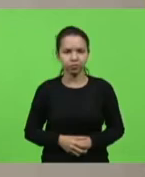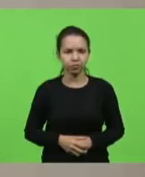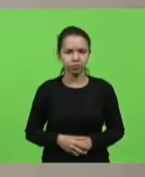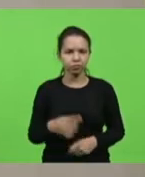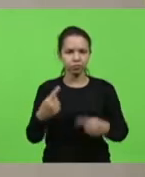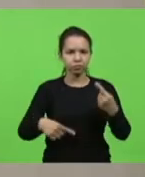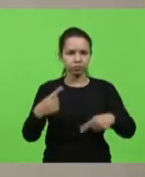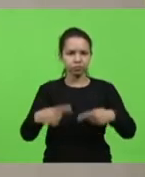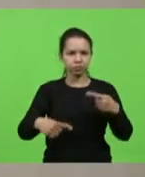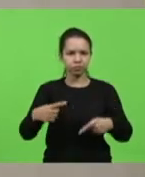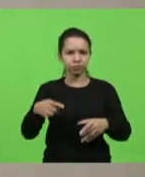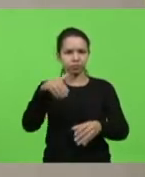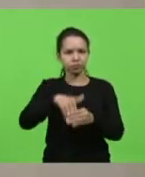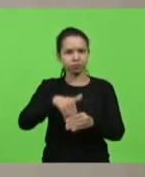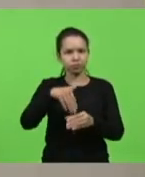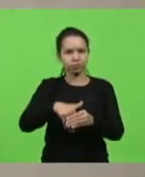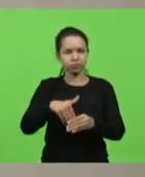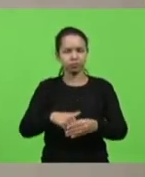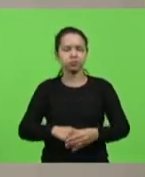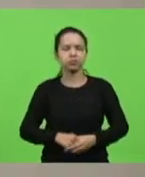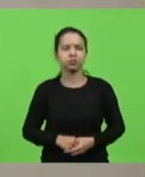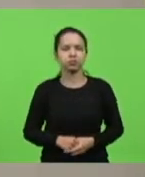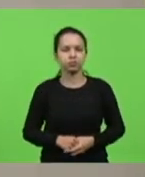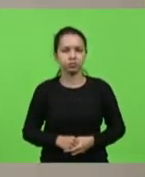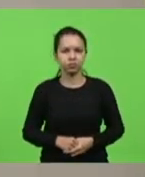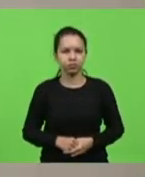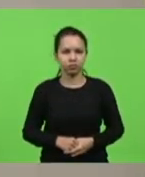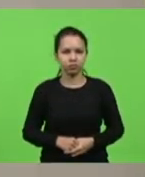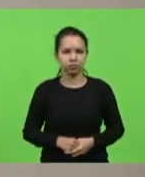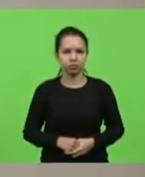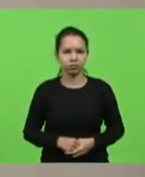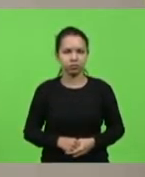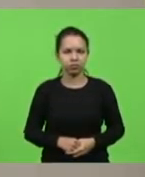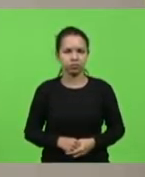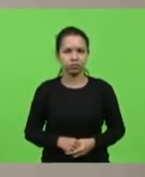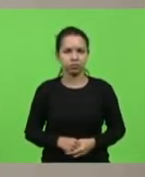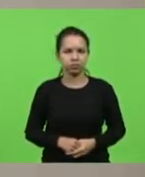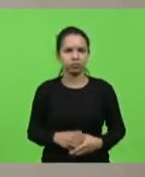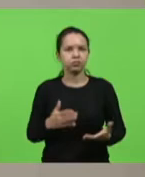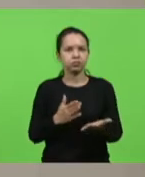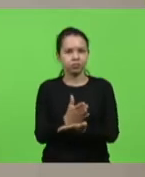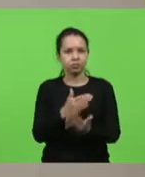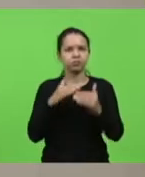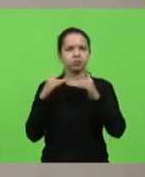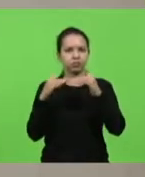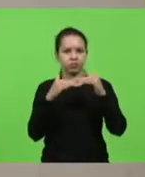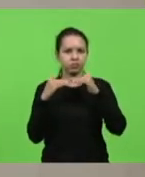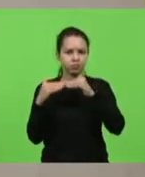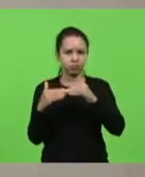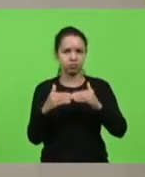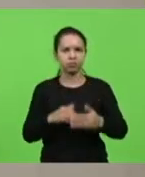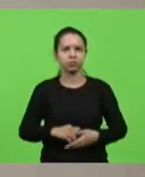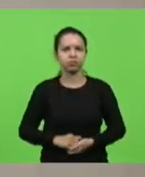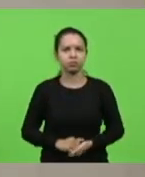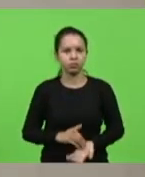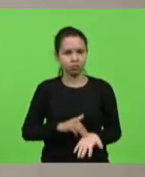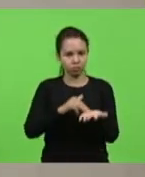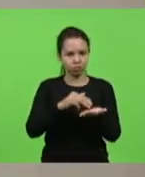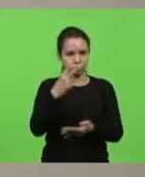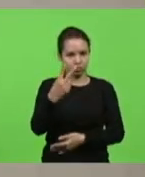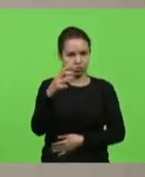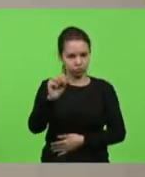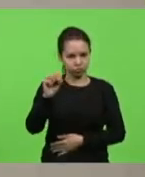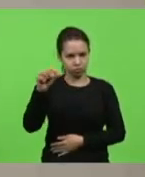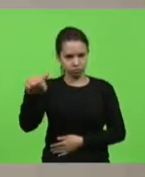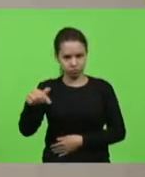Não havendo quem queira discutir, em votação, deputados que aprovam, permaneçam como se encontram. Aprovado por unanimidade, moção 287,